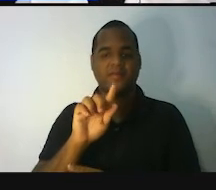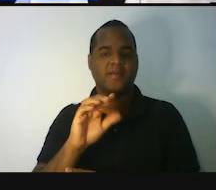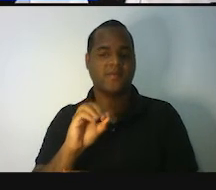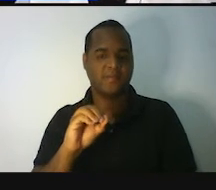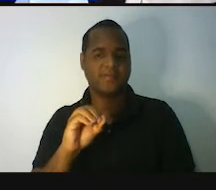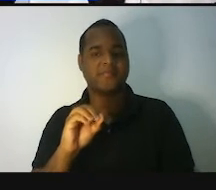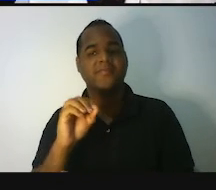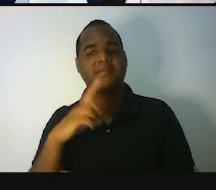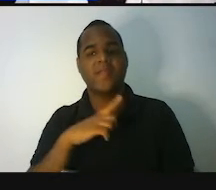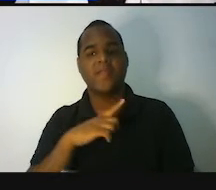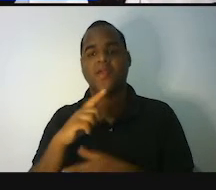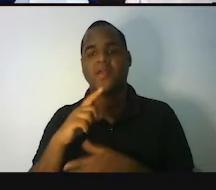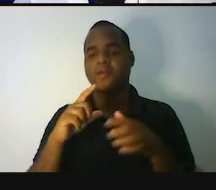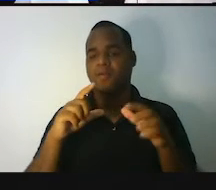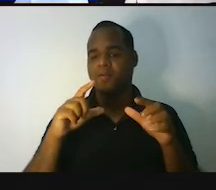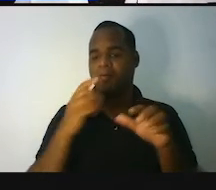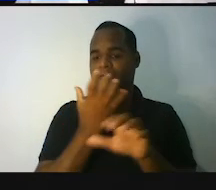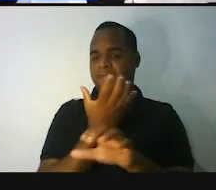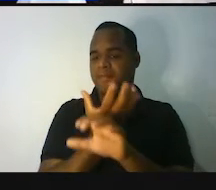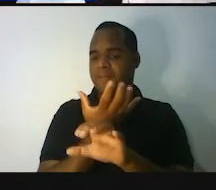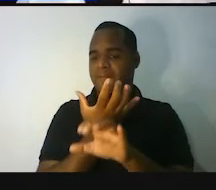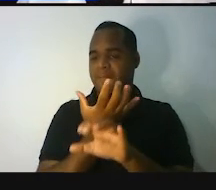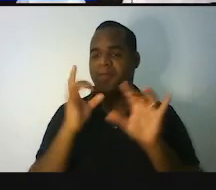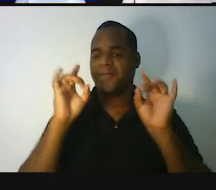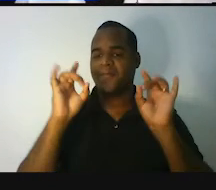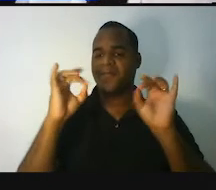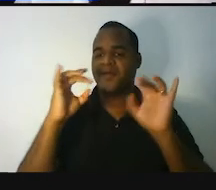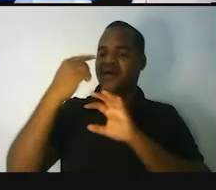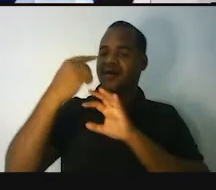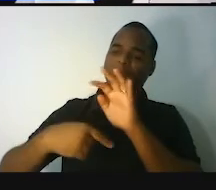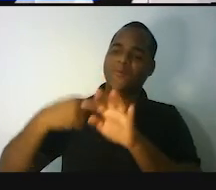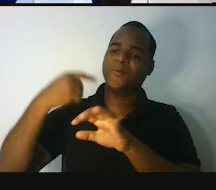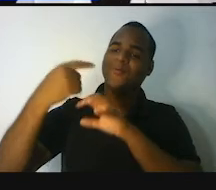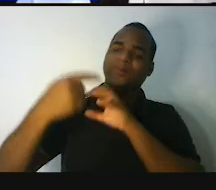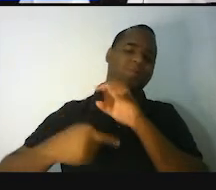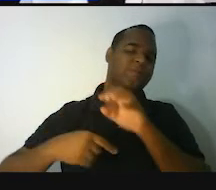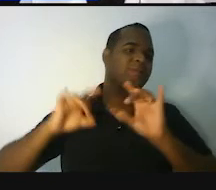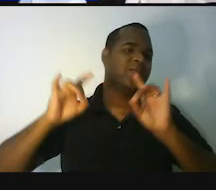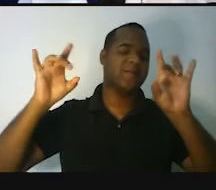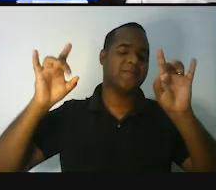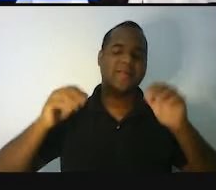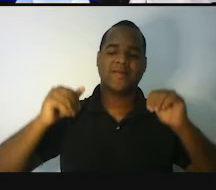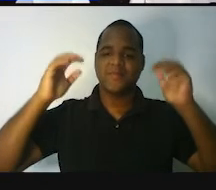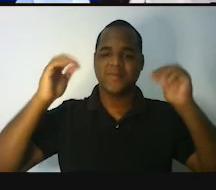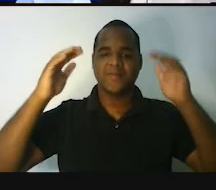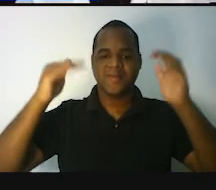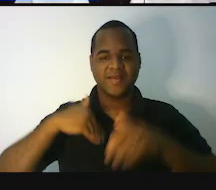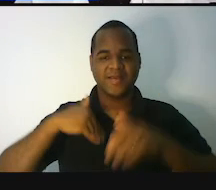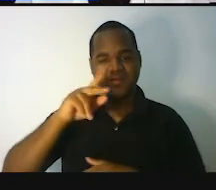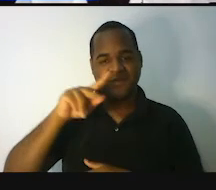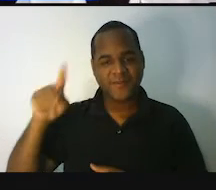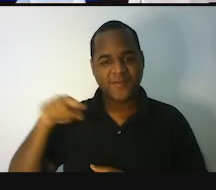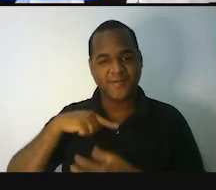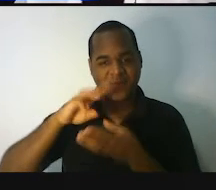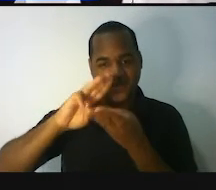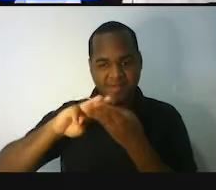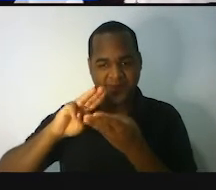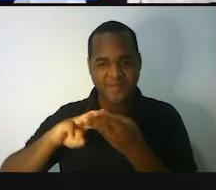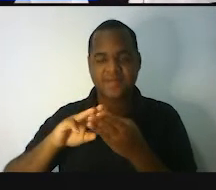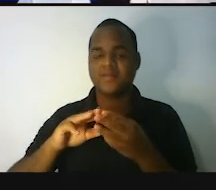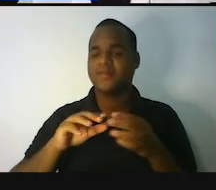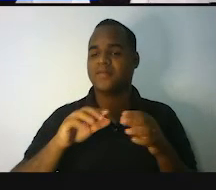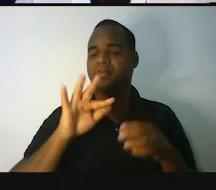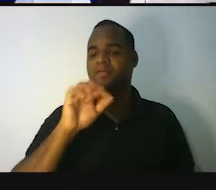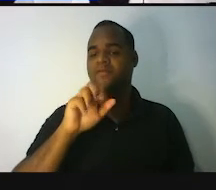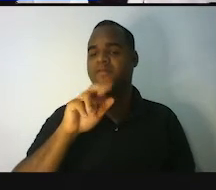ensino a melhor disciplina do mundo, do mundo. Eu sou professor de matemática da Escola Municipal